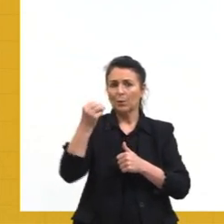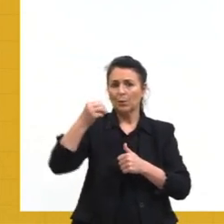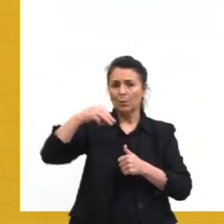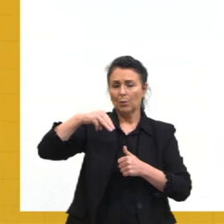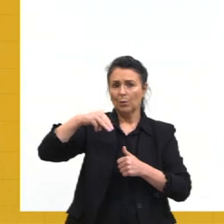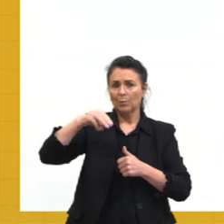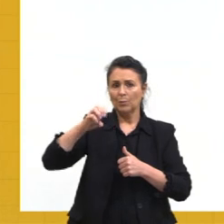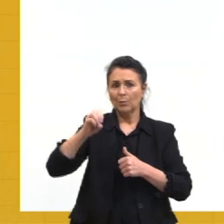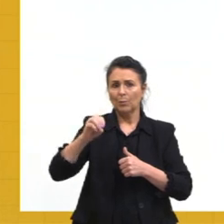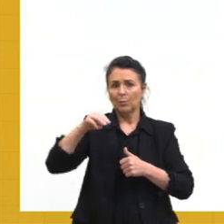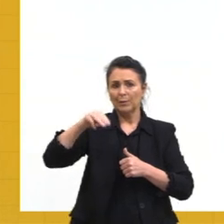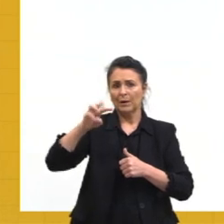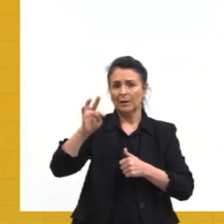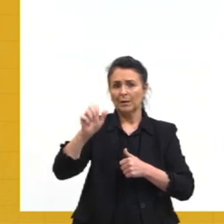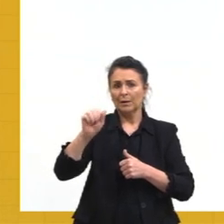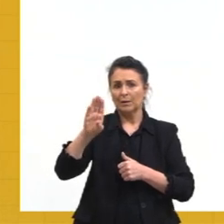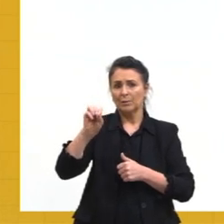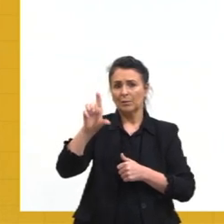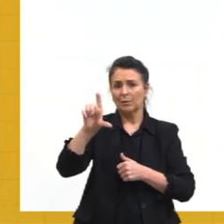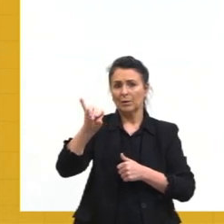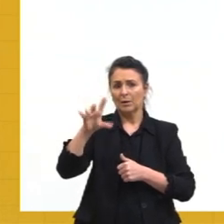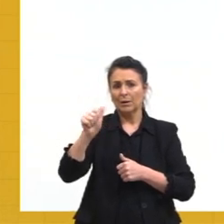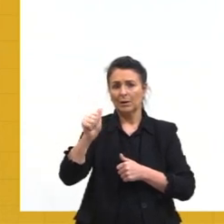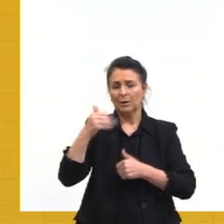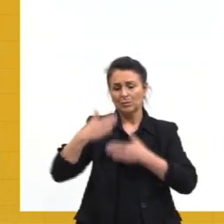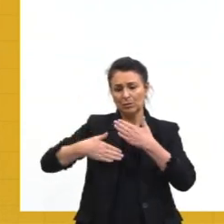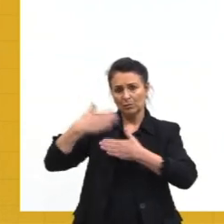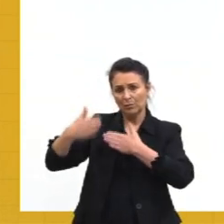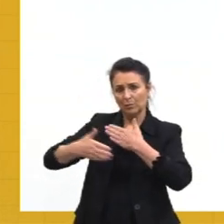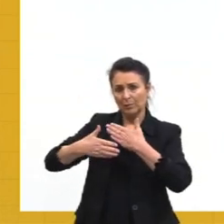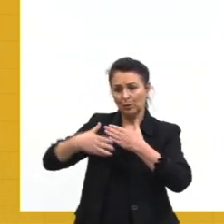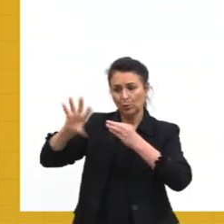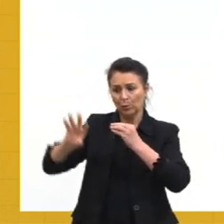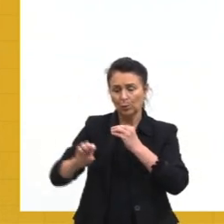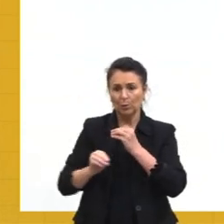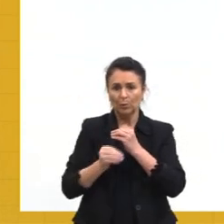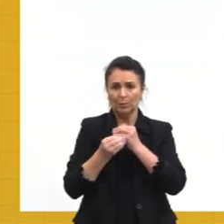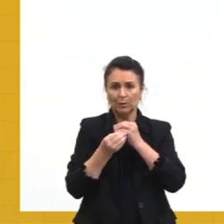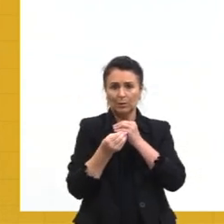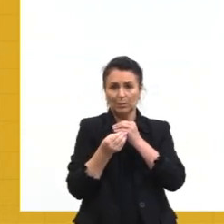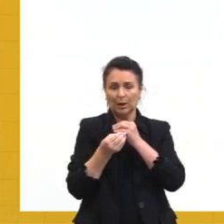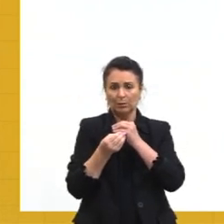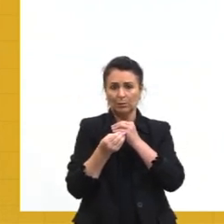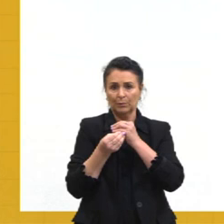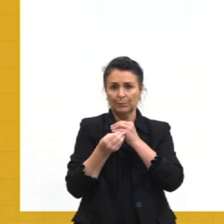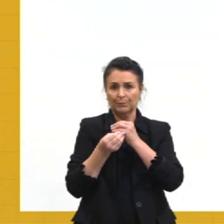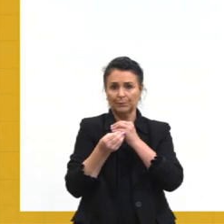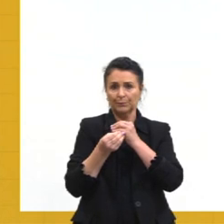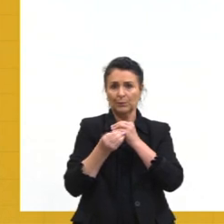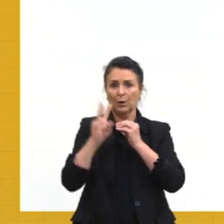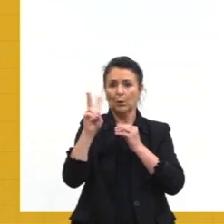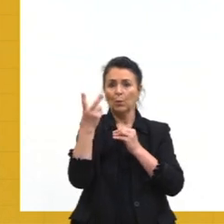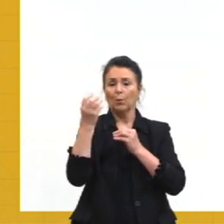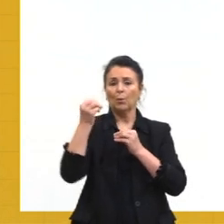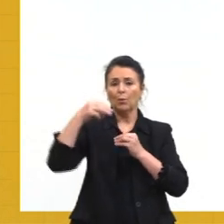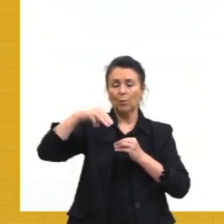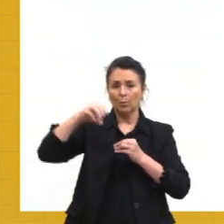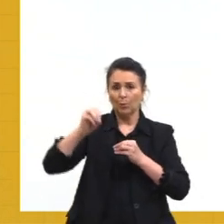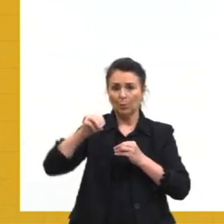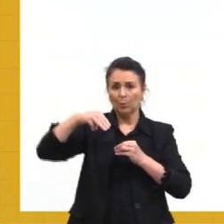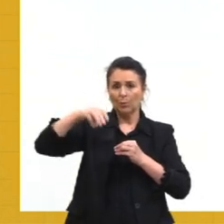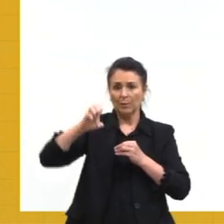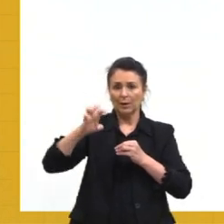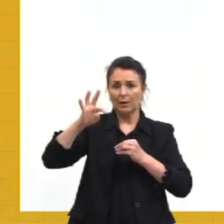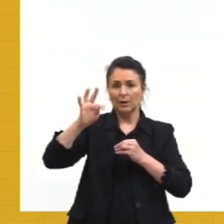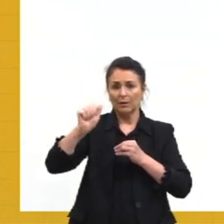que seria o desenvolvimento completo do indivíduo. Então, a holometabolia é constituído pelas